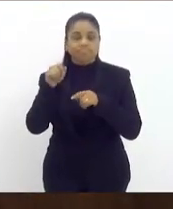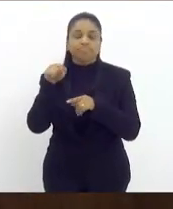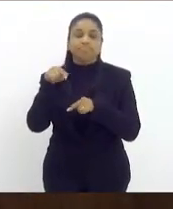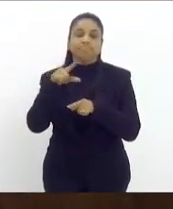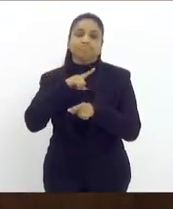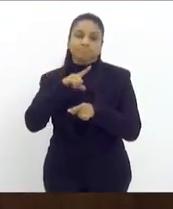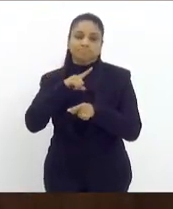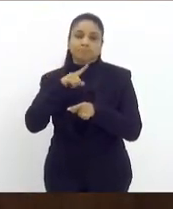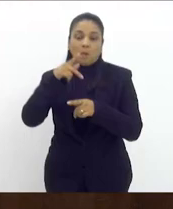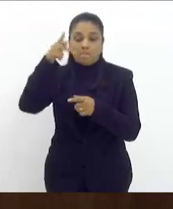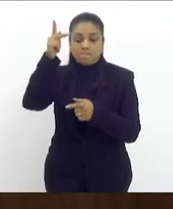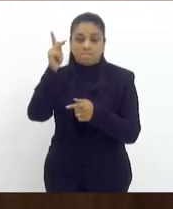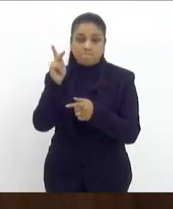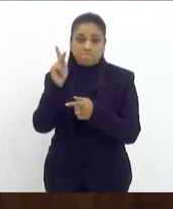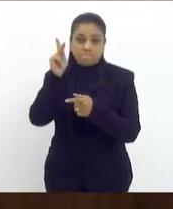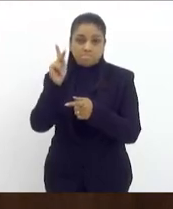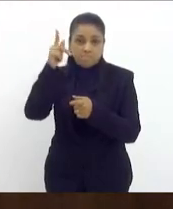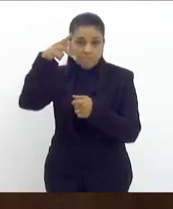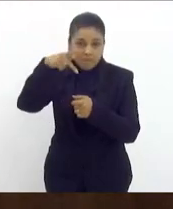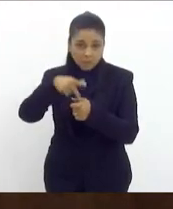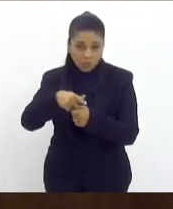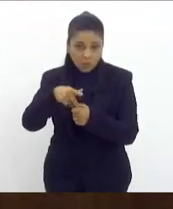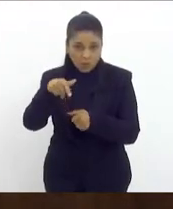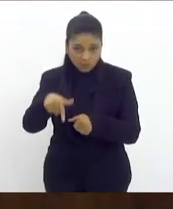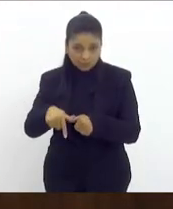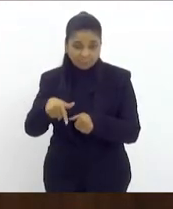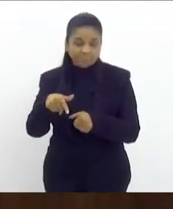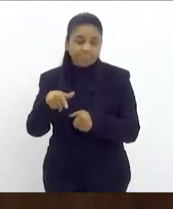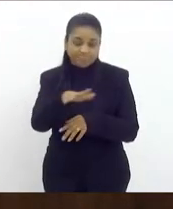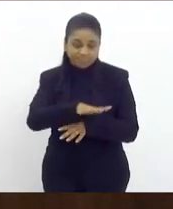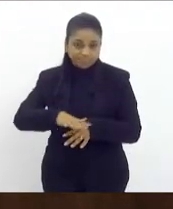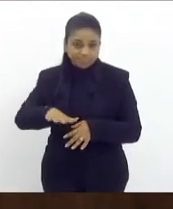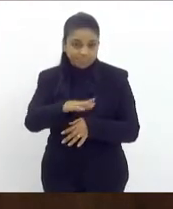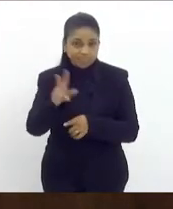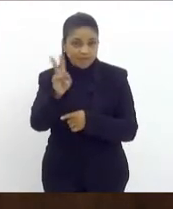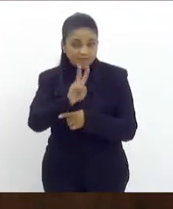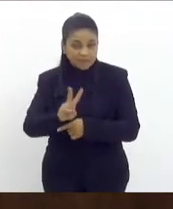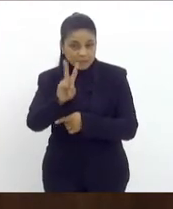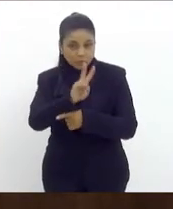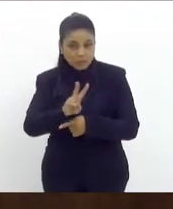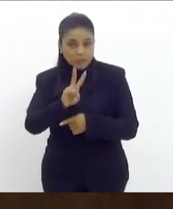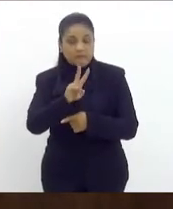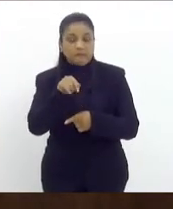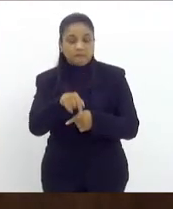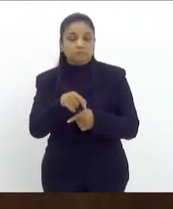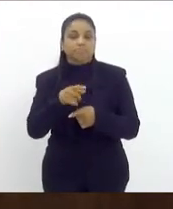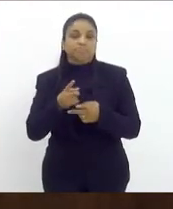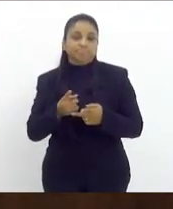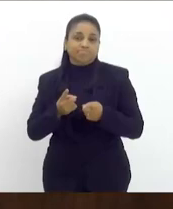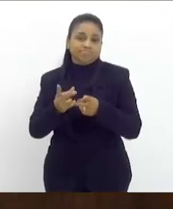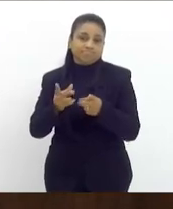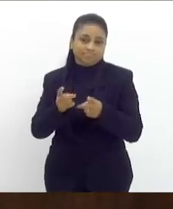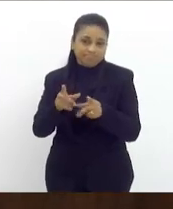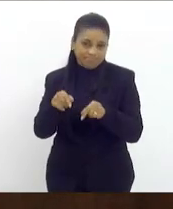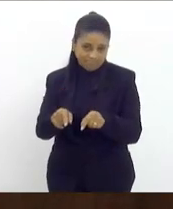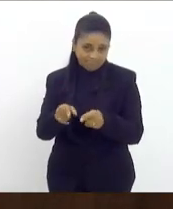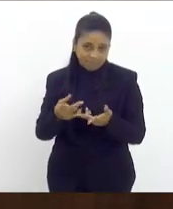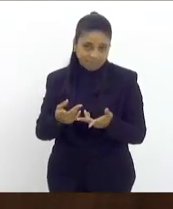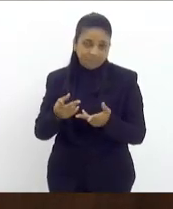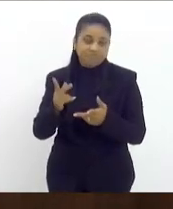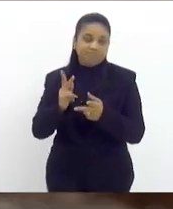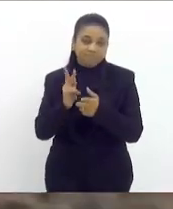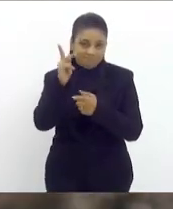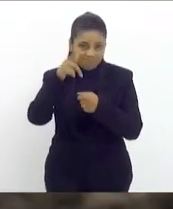de petróleo da atualidade se não for a maior a Venezuela é um mercado consumidor potencialmente pujante